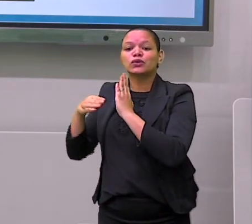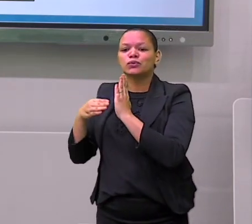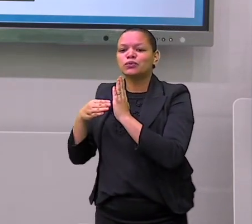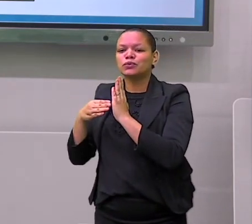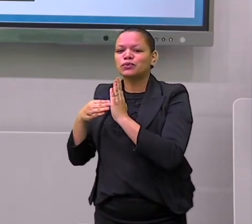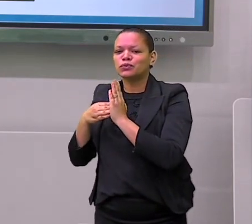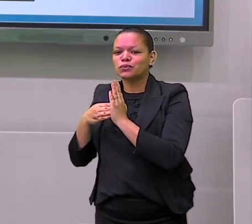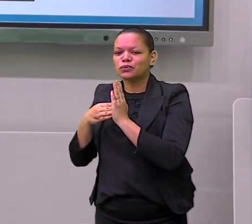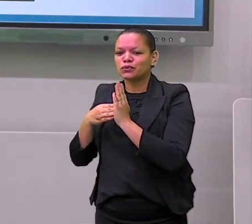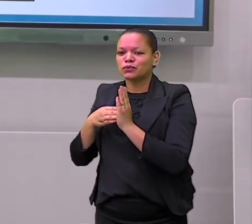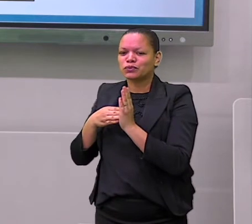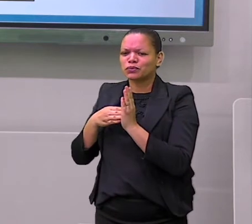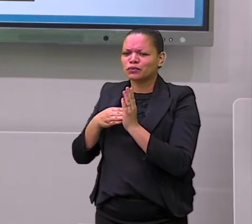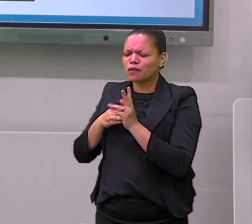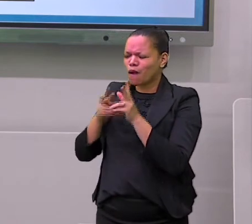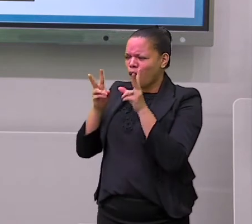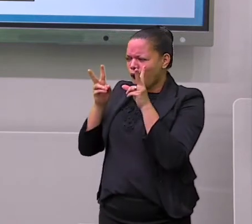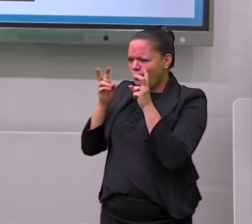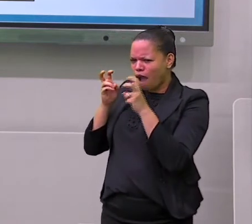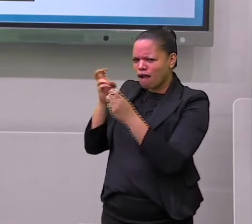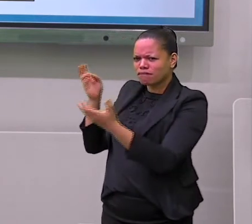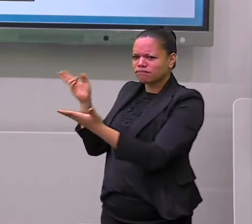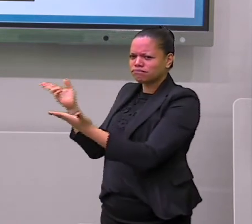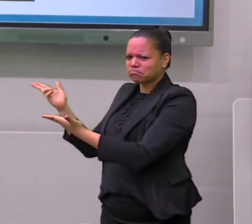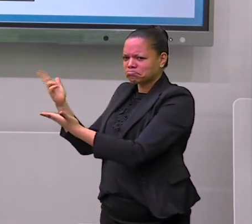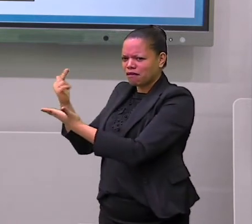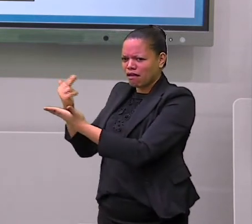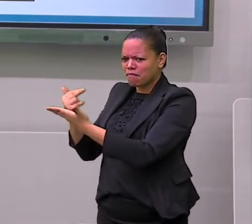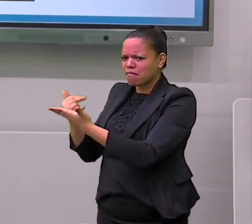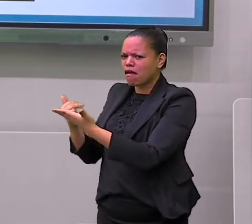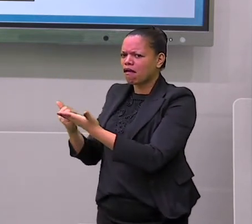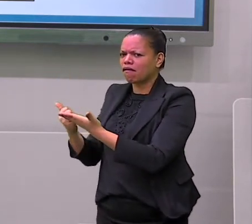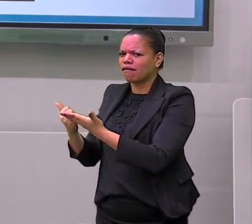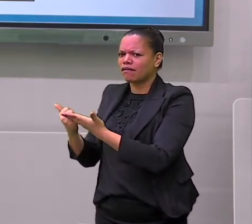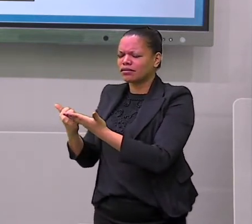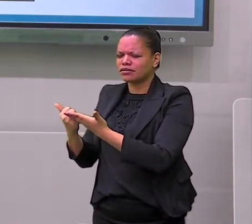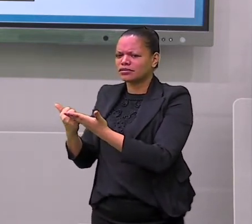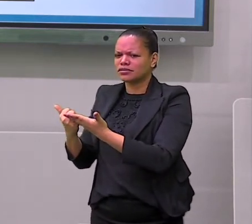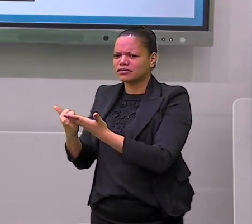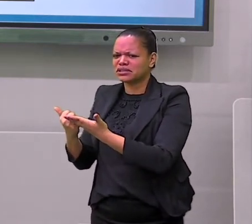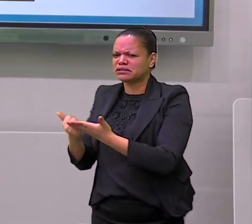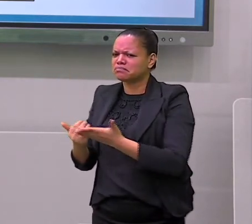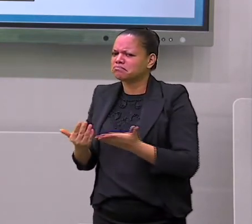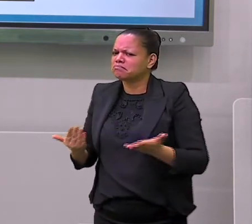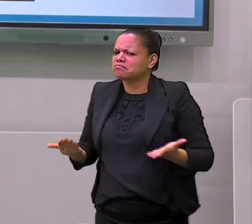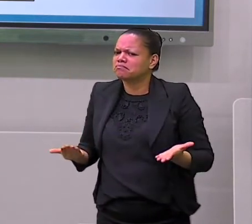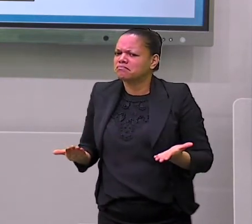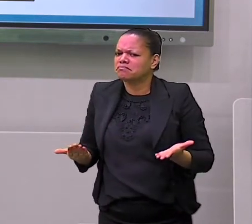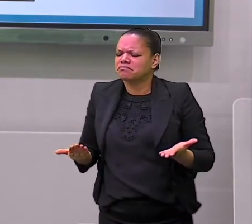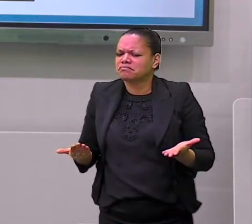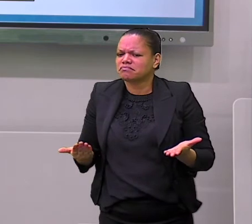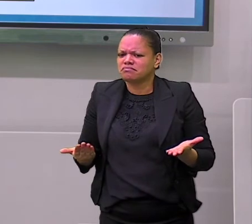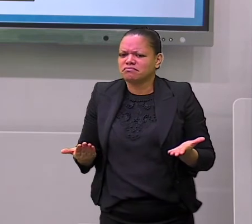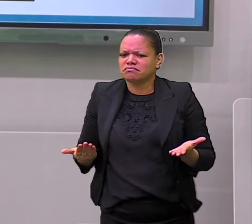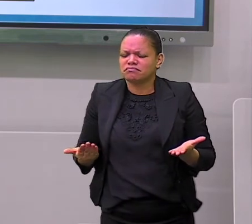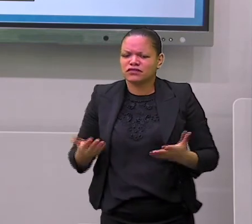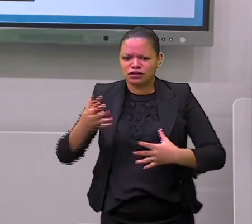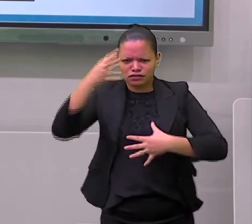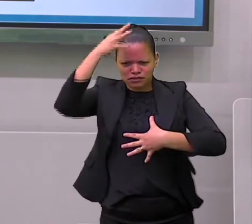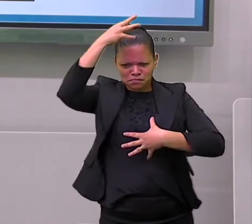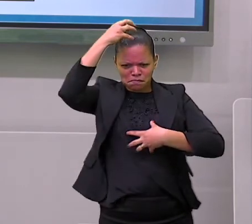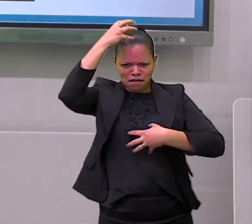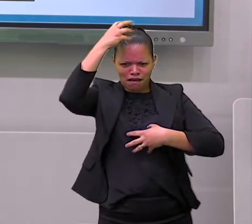pedra na mão do maior macaco. Será que é uma questão de sobrevivência? Será que eles estão